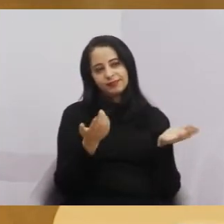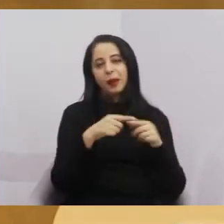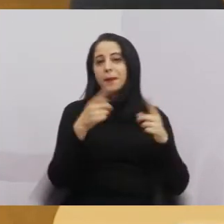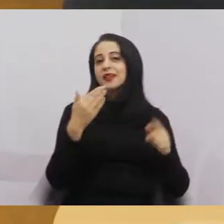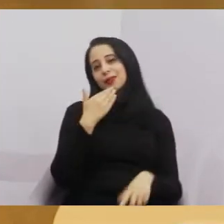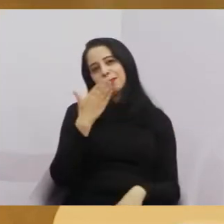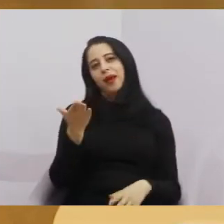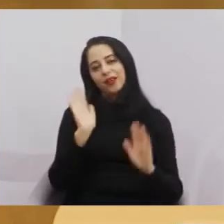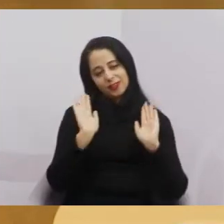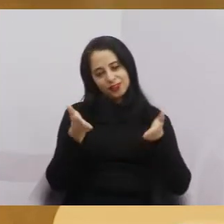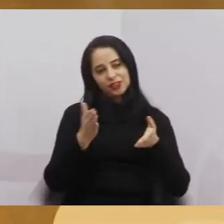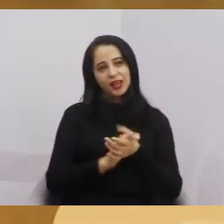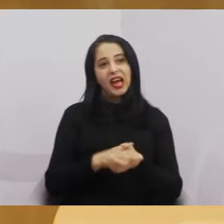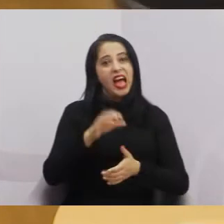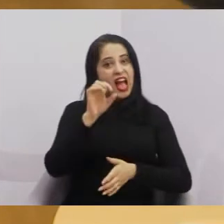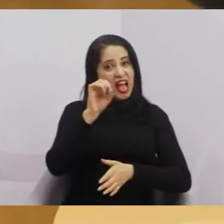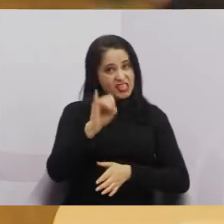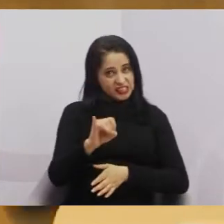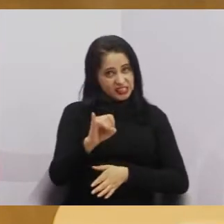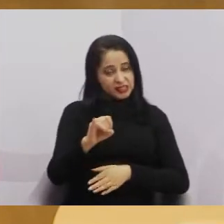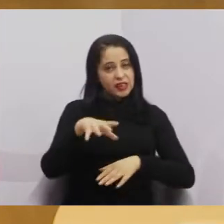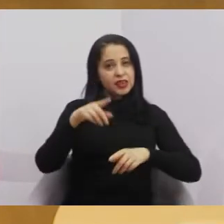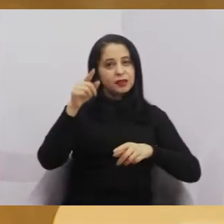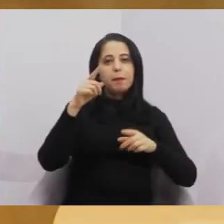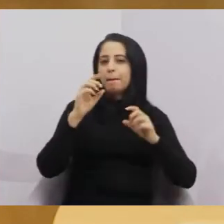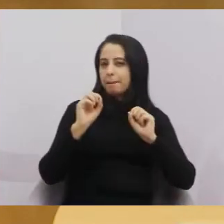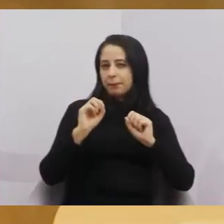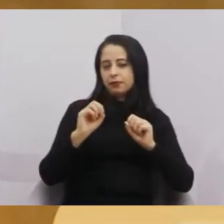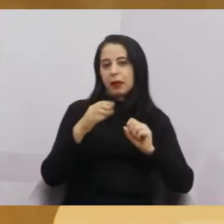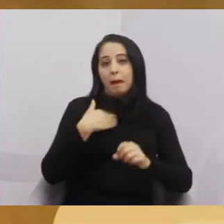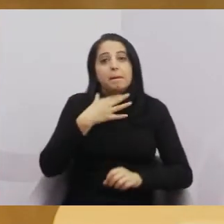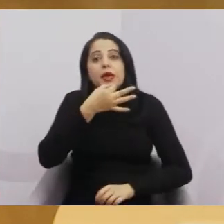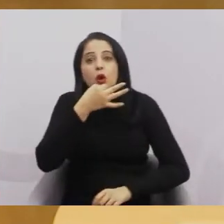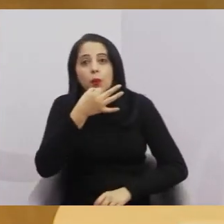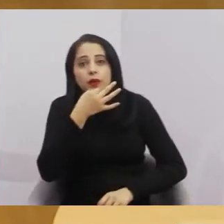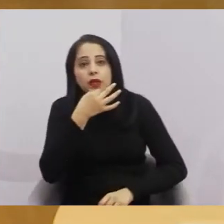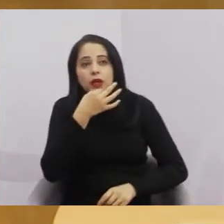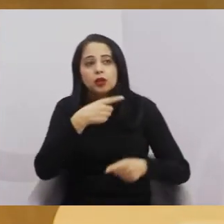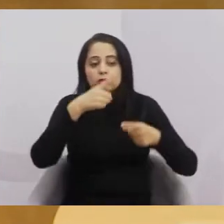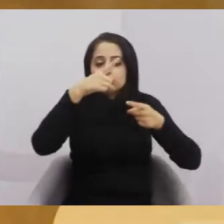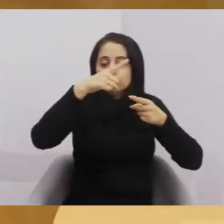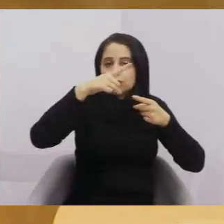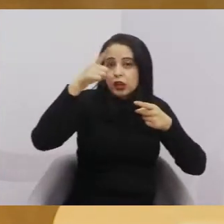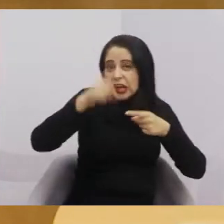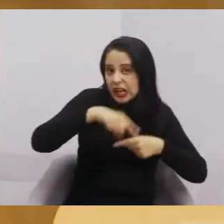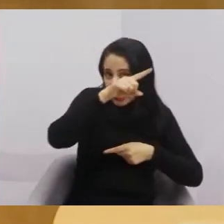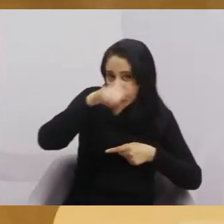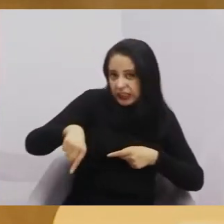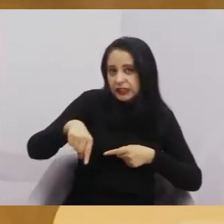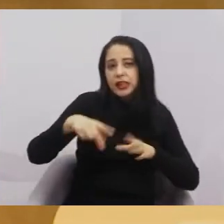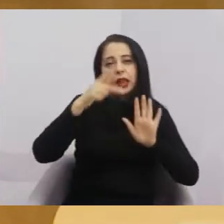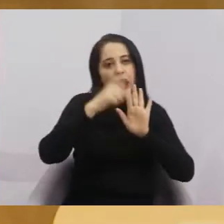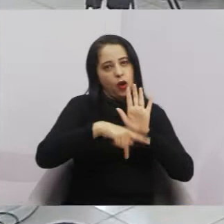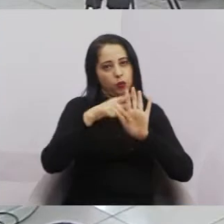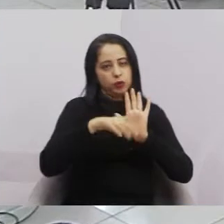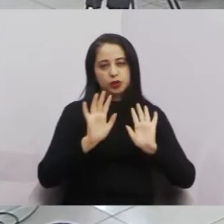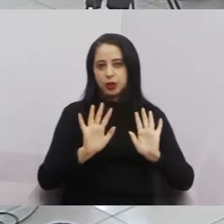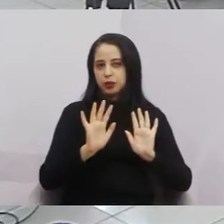pedido, se puder, para que a gente possa discutir e fazer o melhor para a população, peço adiamento desse projeto.